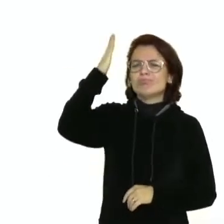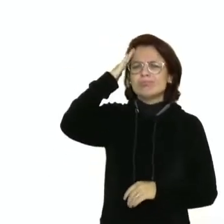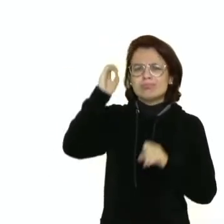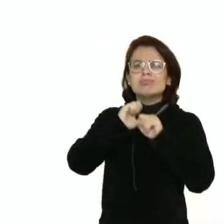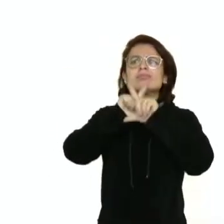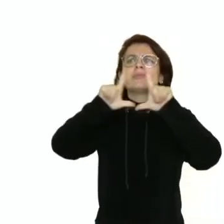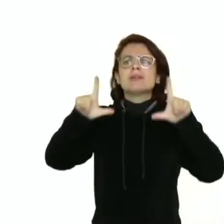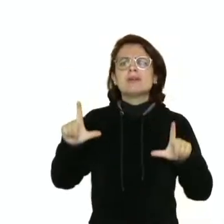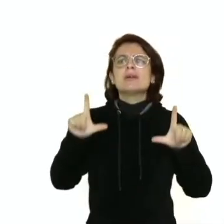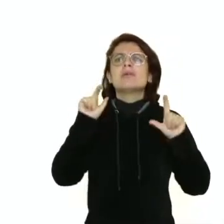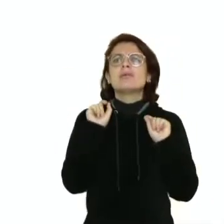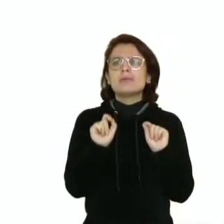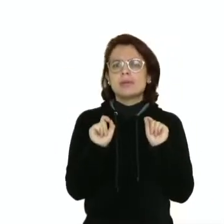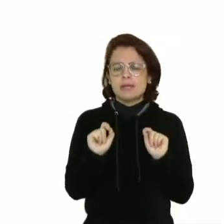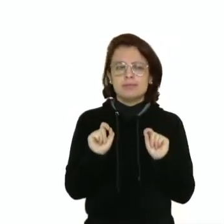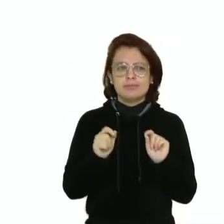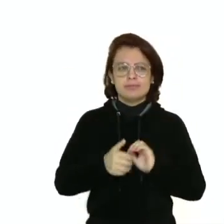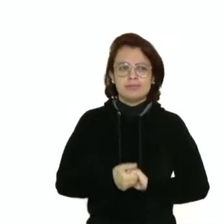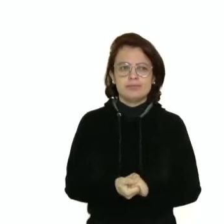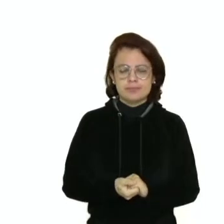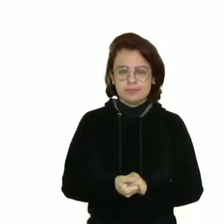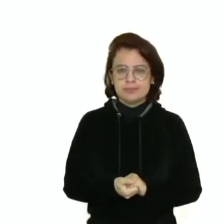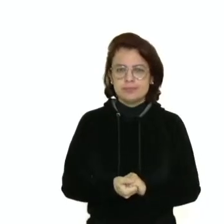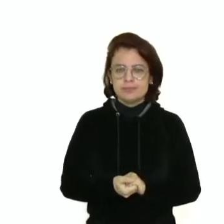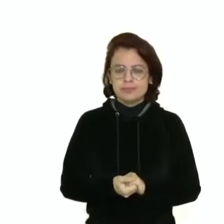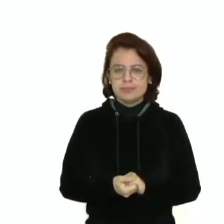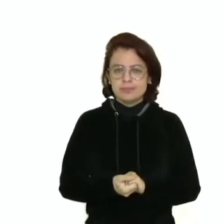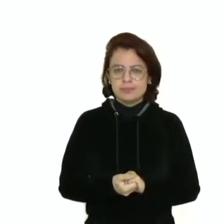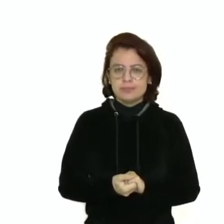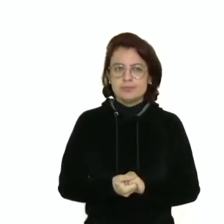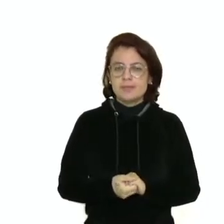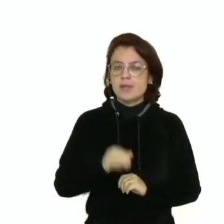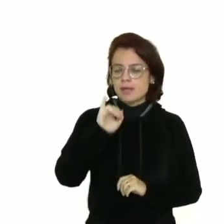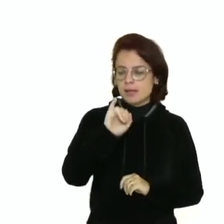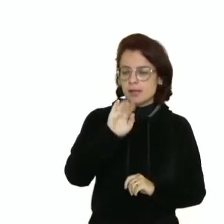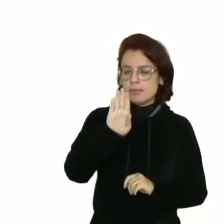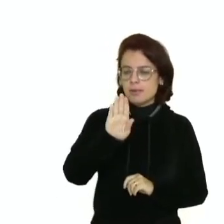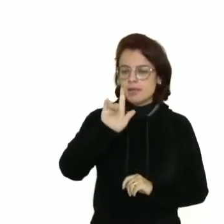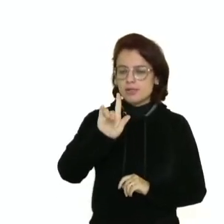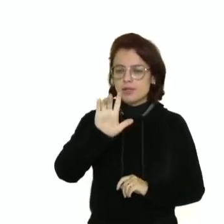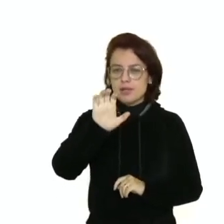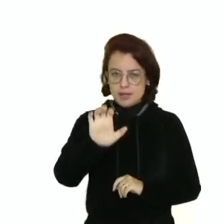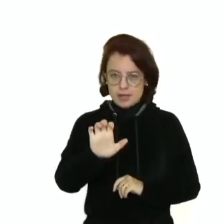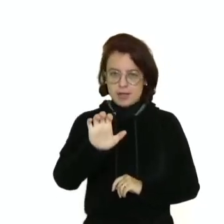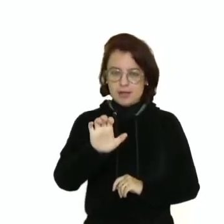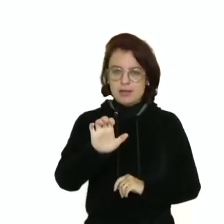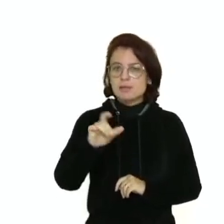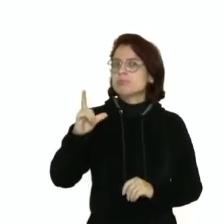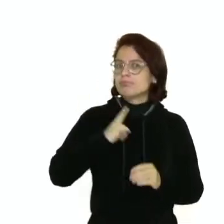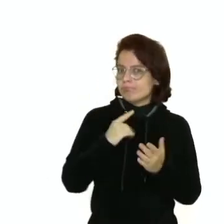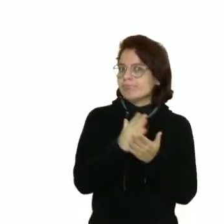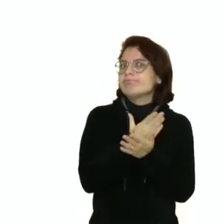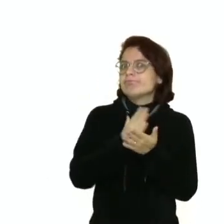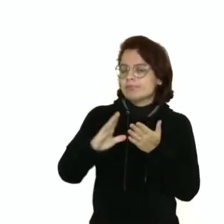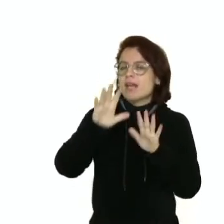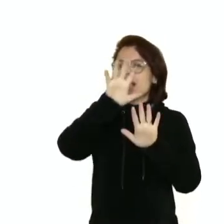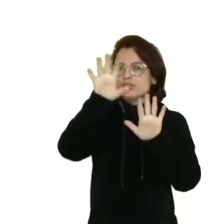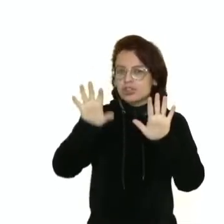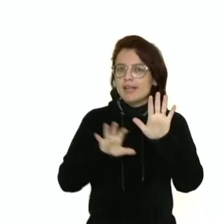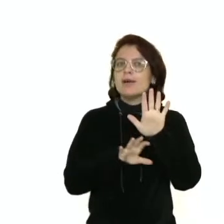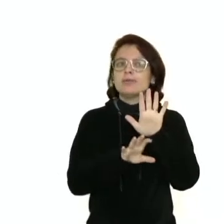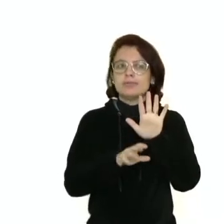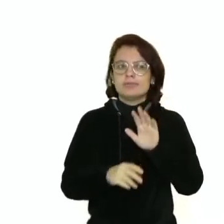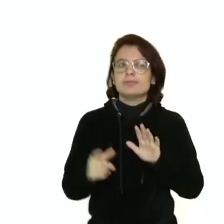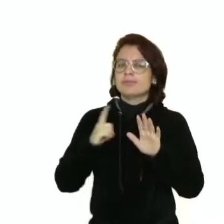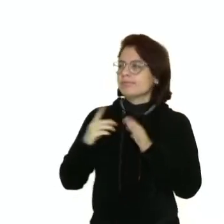dimensão do país, o IBGE divide ele em regiões, que seriam essas